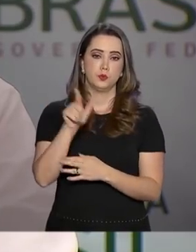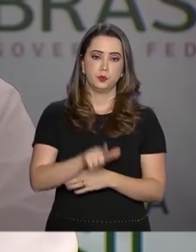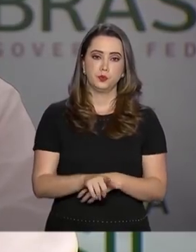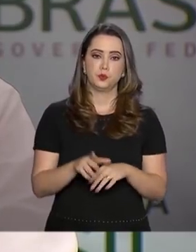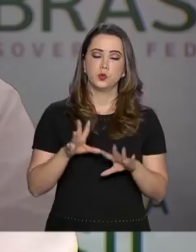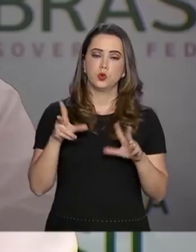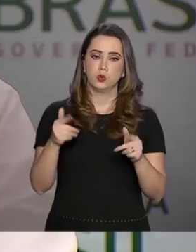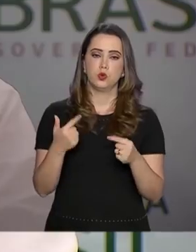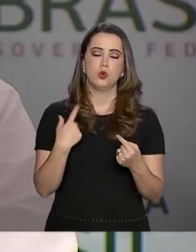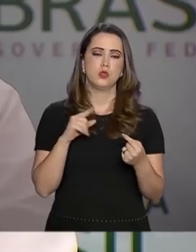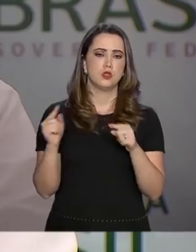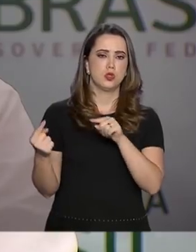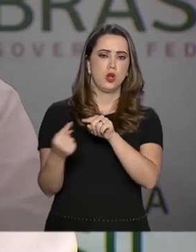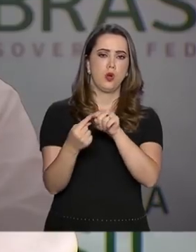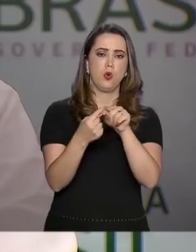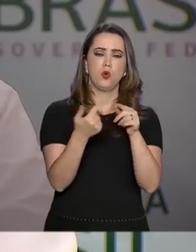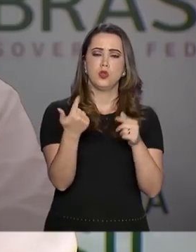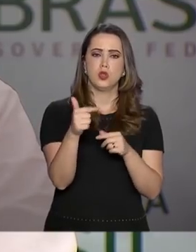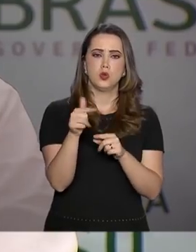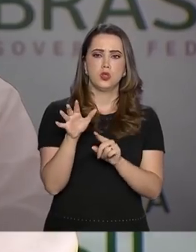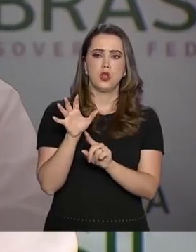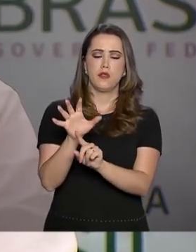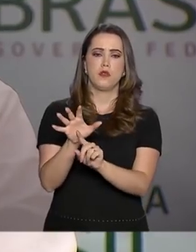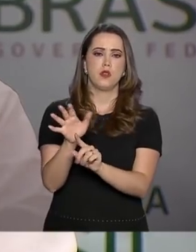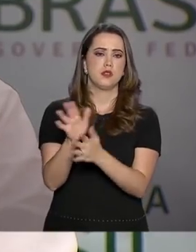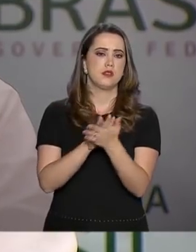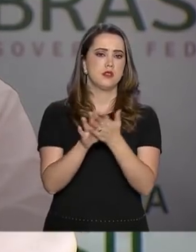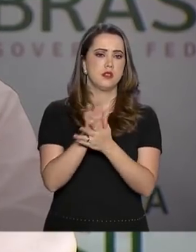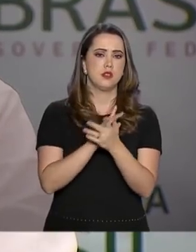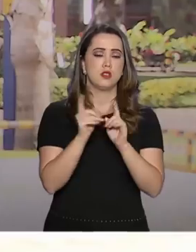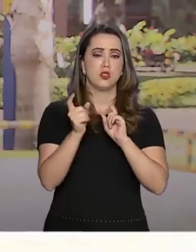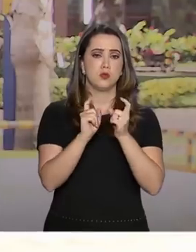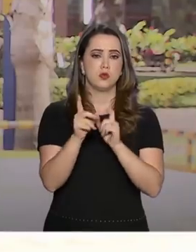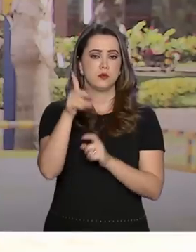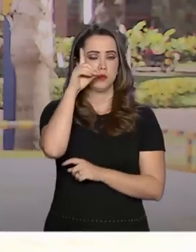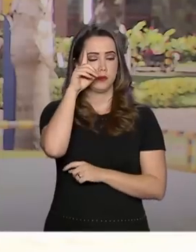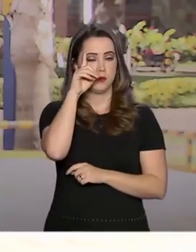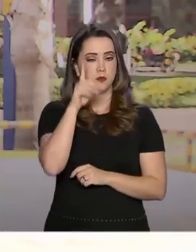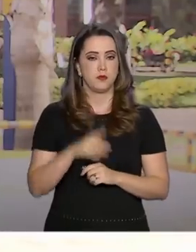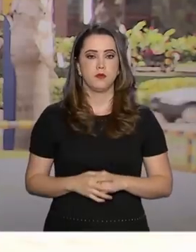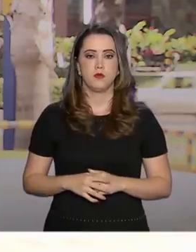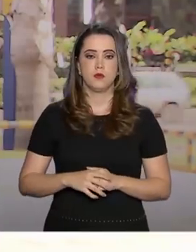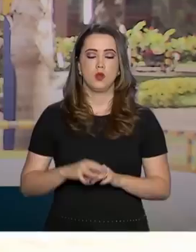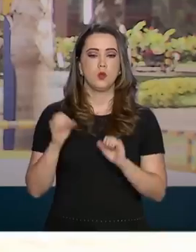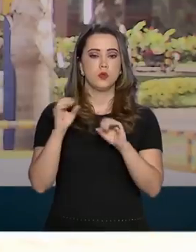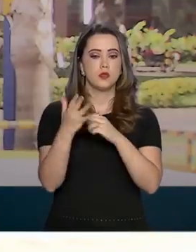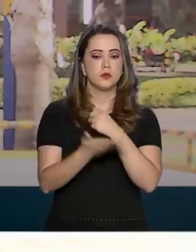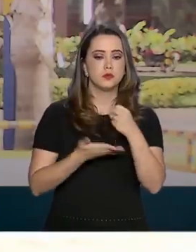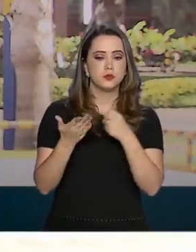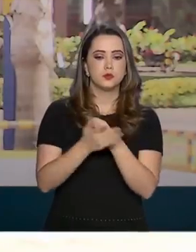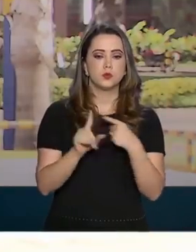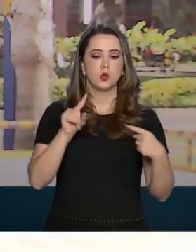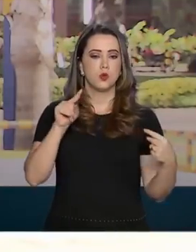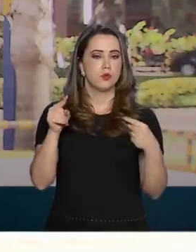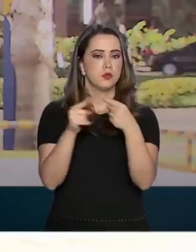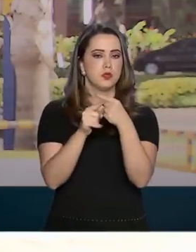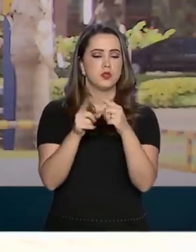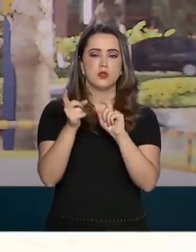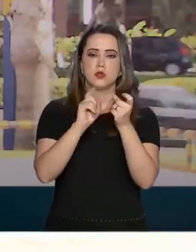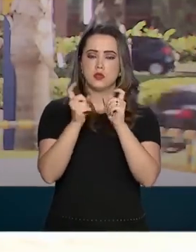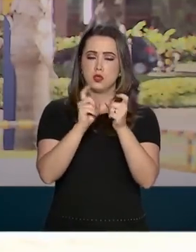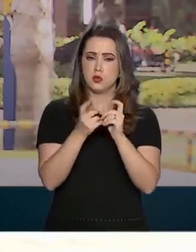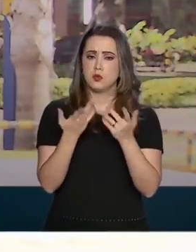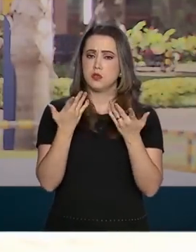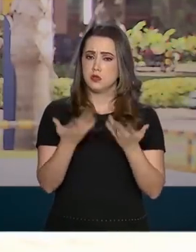Todos eles admitem que não estão tendo impacto nenhum na gestão do dia a dia. A educação básica é o foco da gestão do ministro Abraham